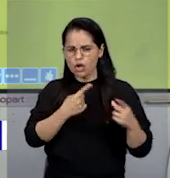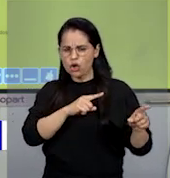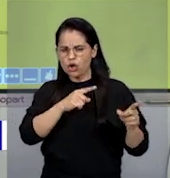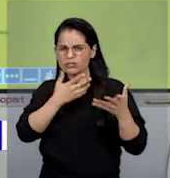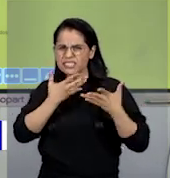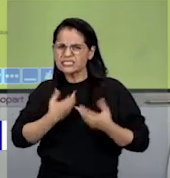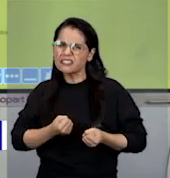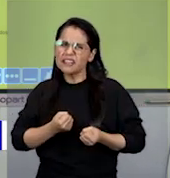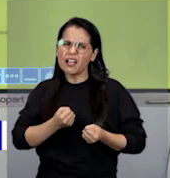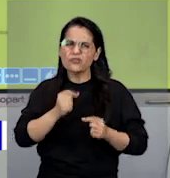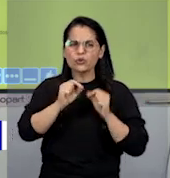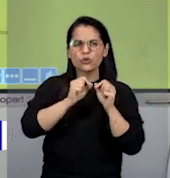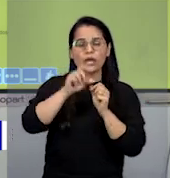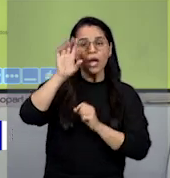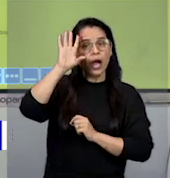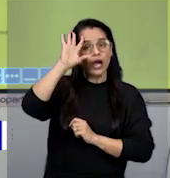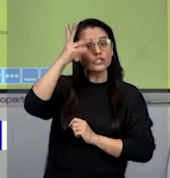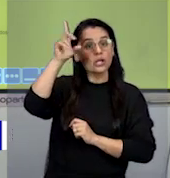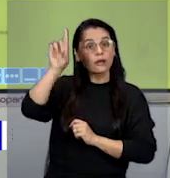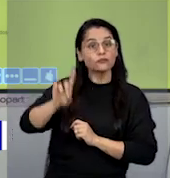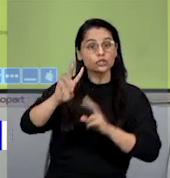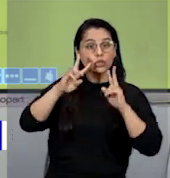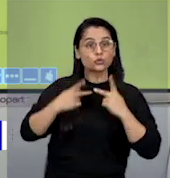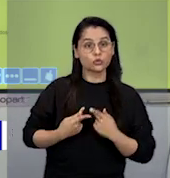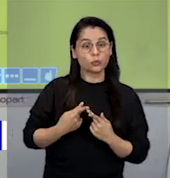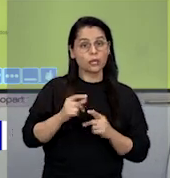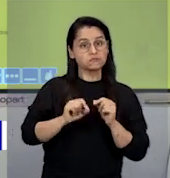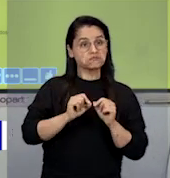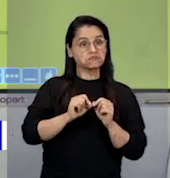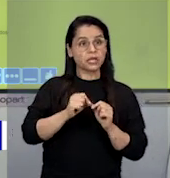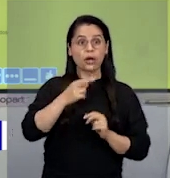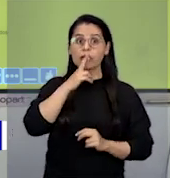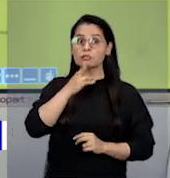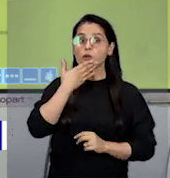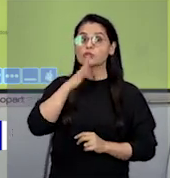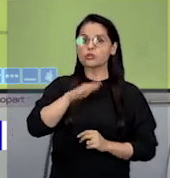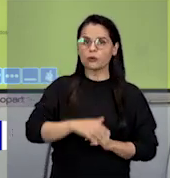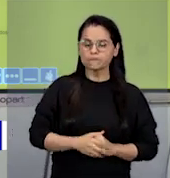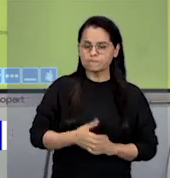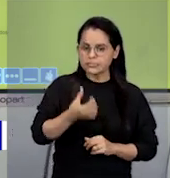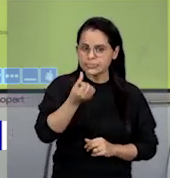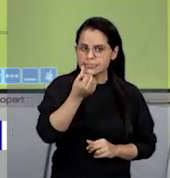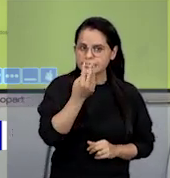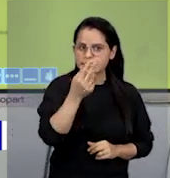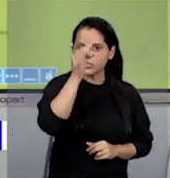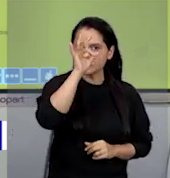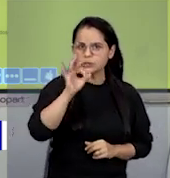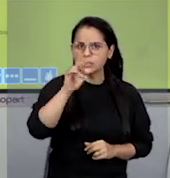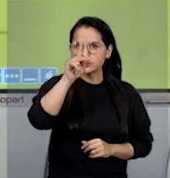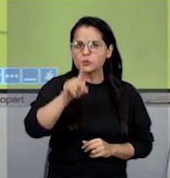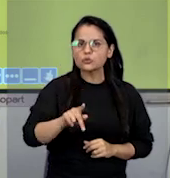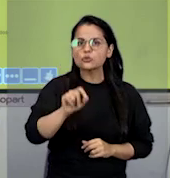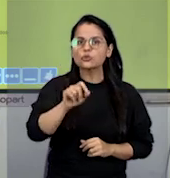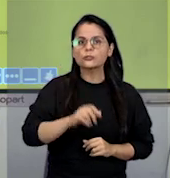eles eram contra ou a favor. O que eles achavam de direitos humanos, né? Vamos ver o que deu aqui de resultado. 63% das pessoas